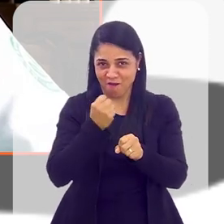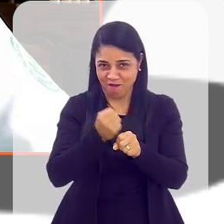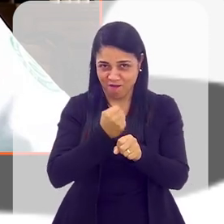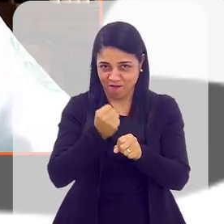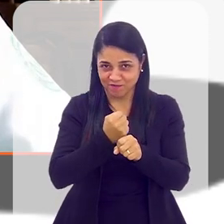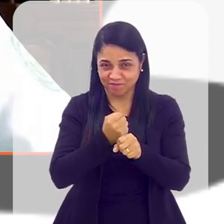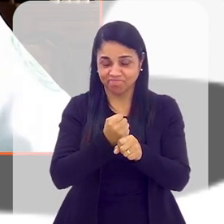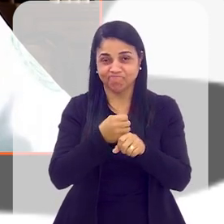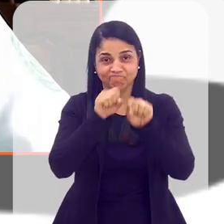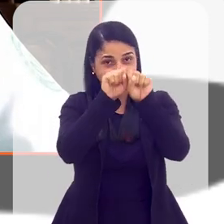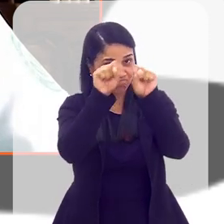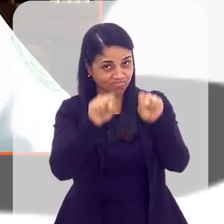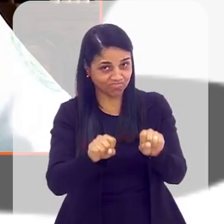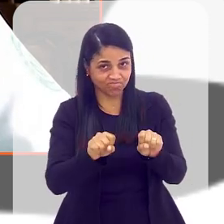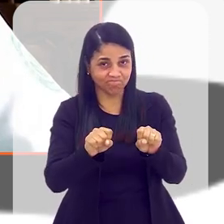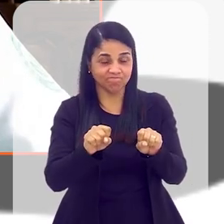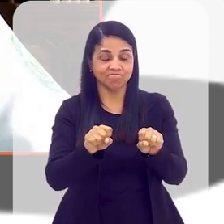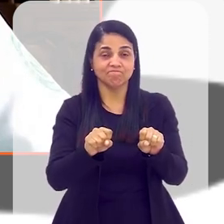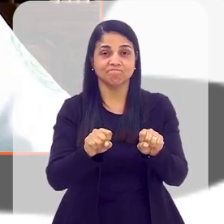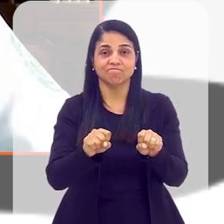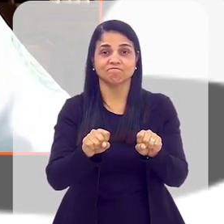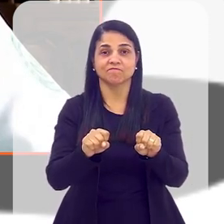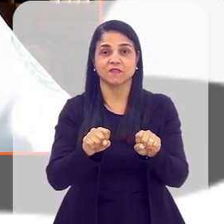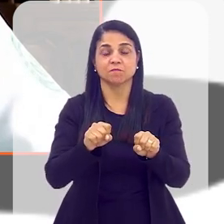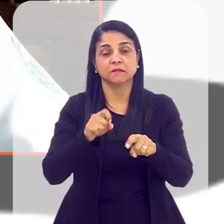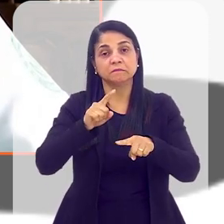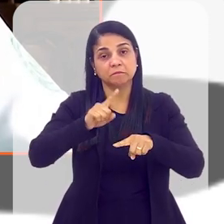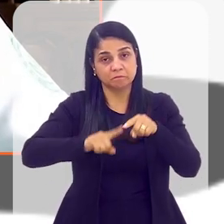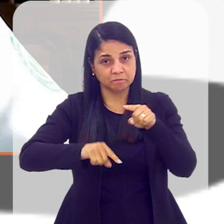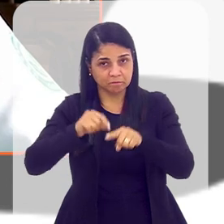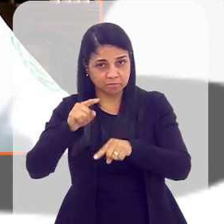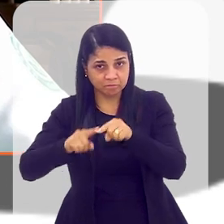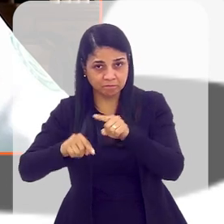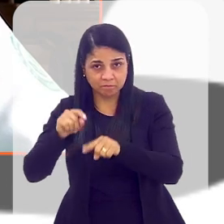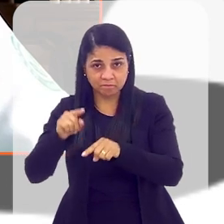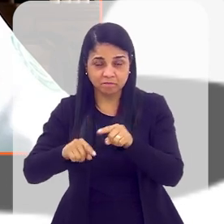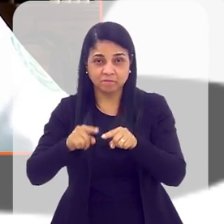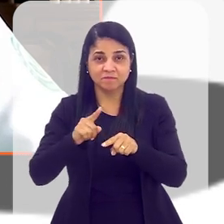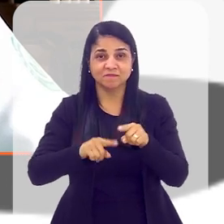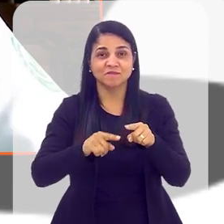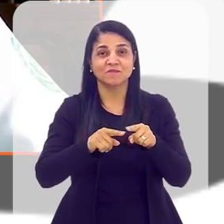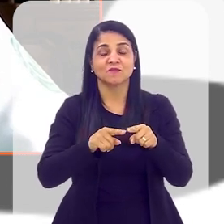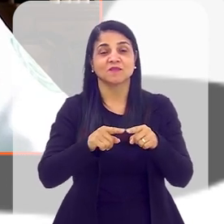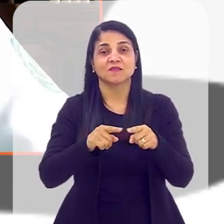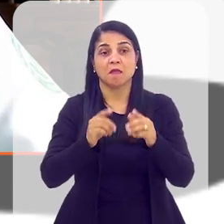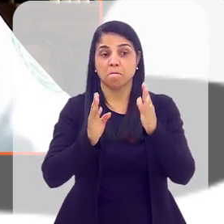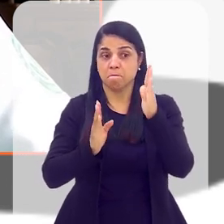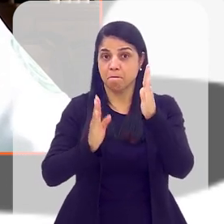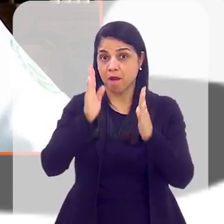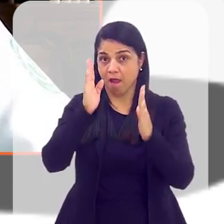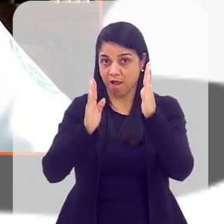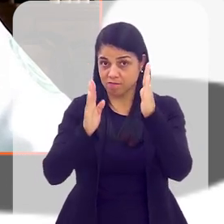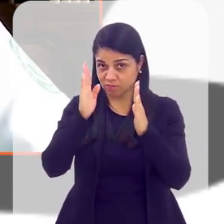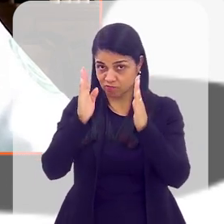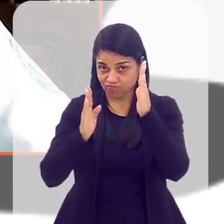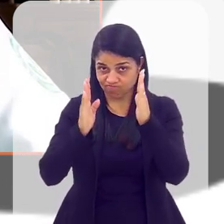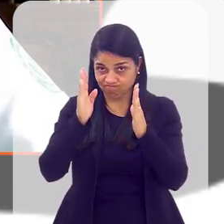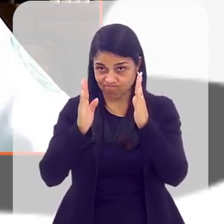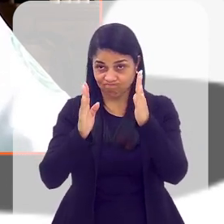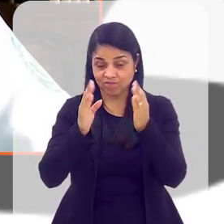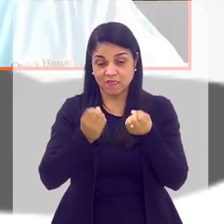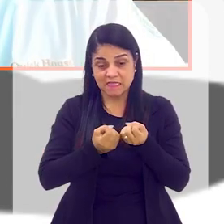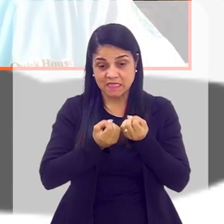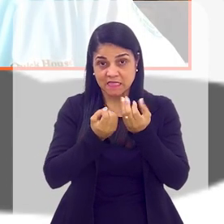O nosso sistema, realmente, nosso produto, gente, como eu costumo dizer, o nosso produto é prazo. A gente